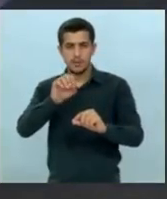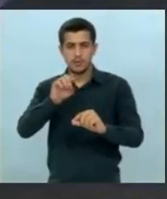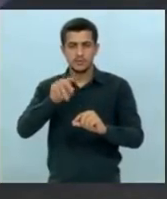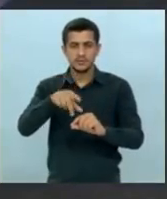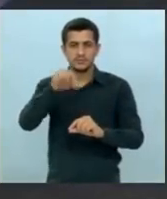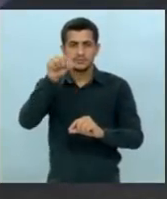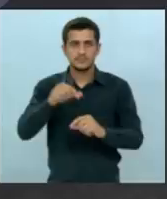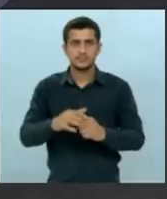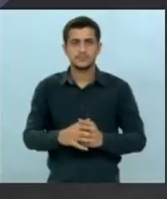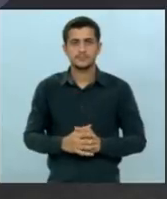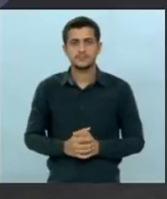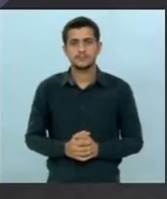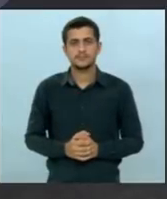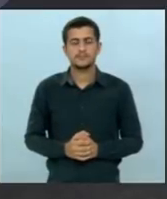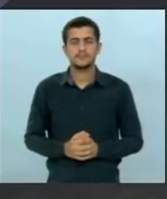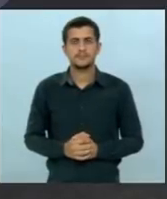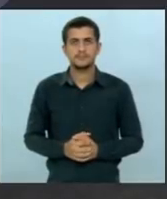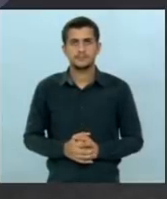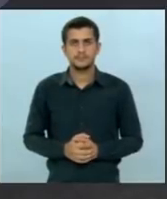próximo tema